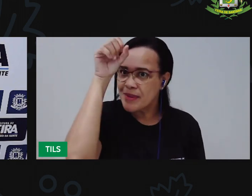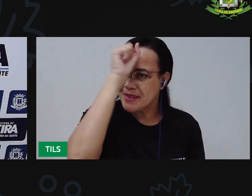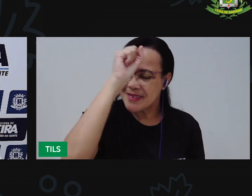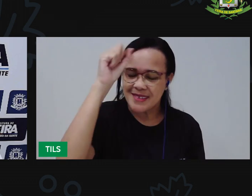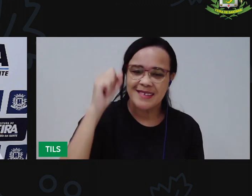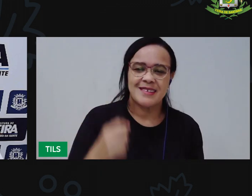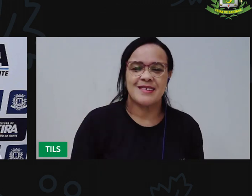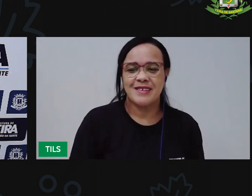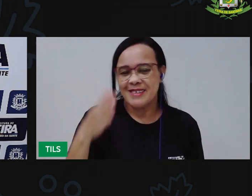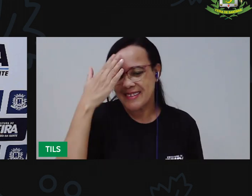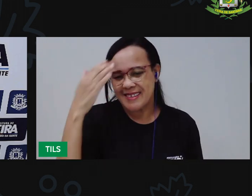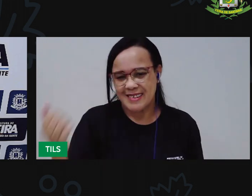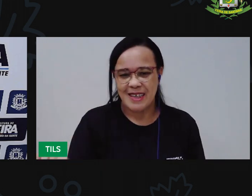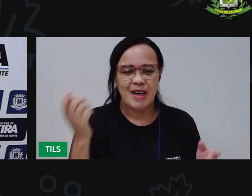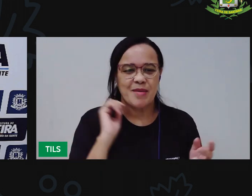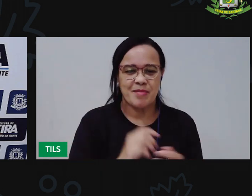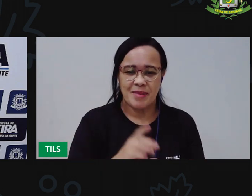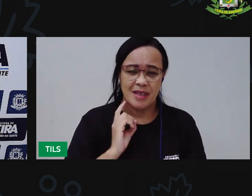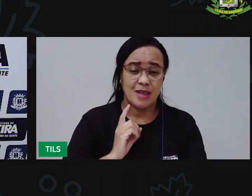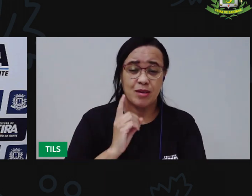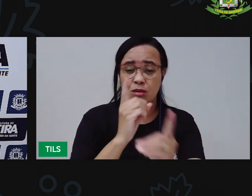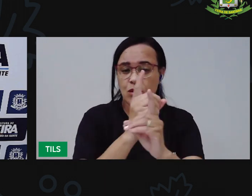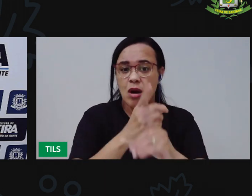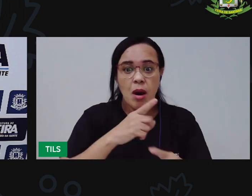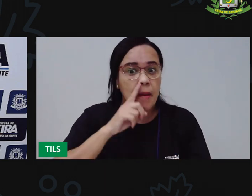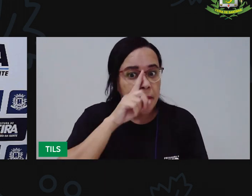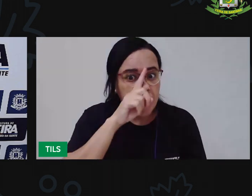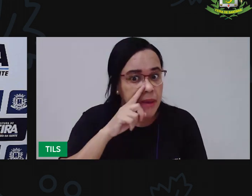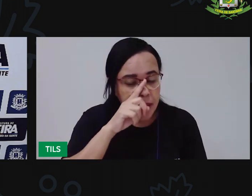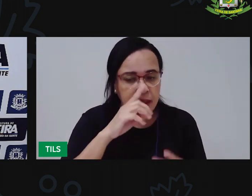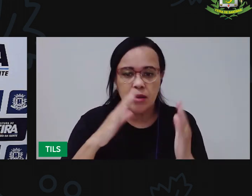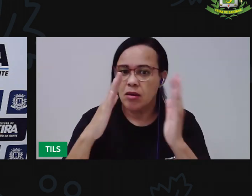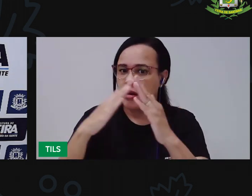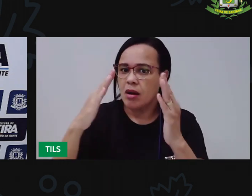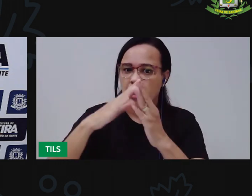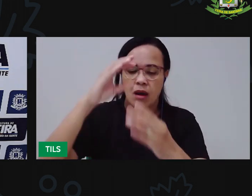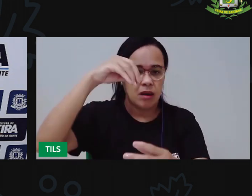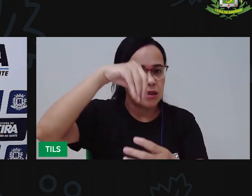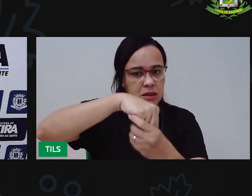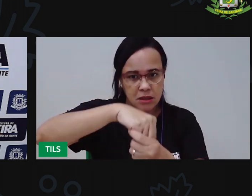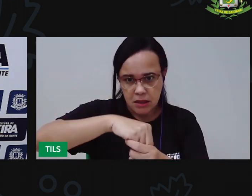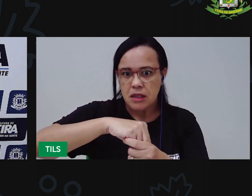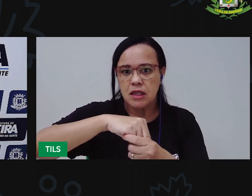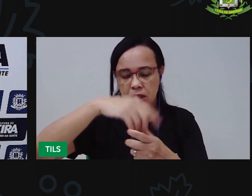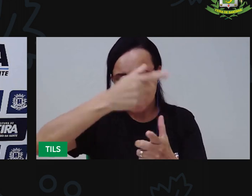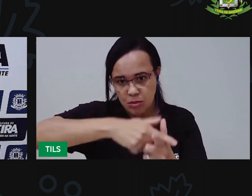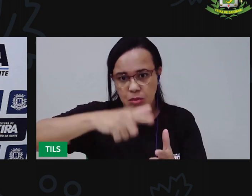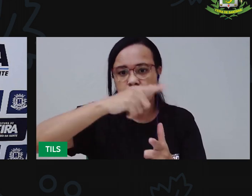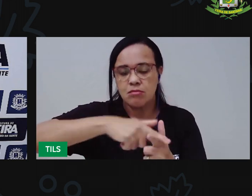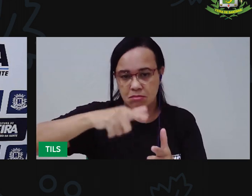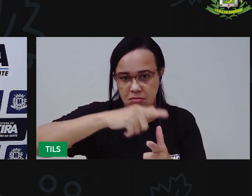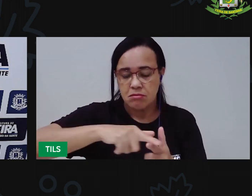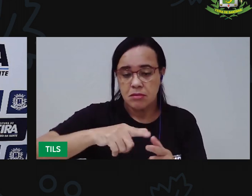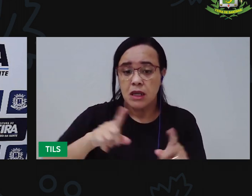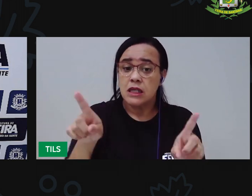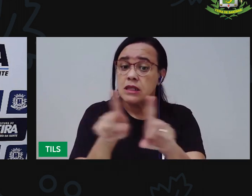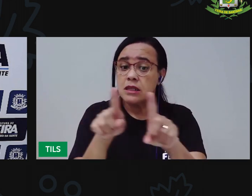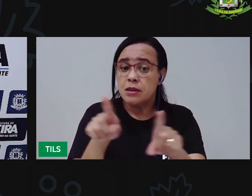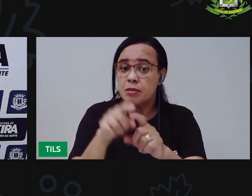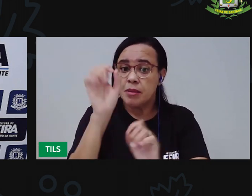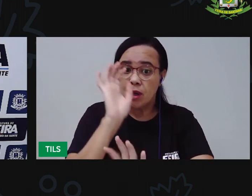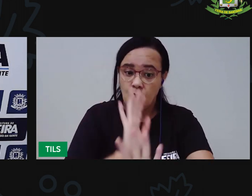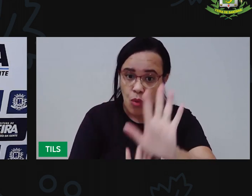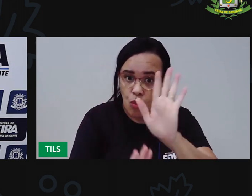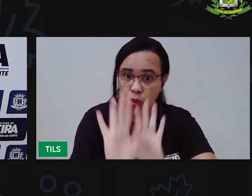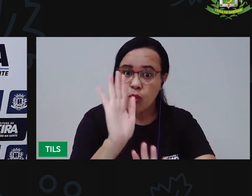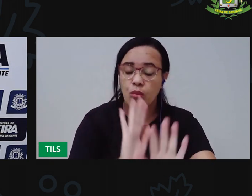perigos domésticos, né? Que podem causar acidentes domésticos. E aprendeu também alguns cuidados que devemos